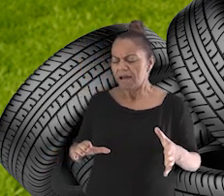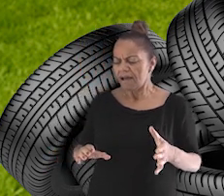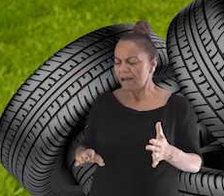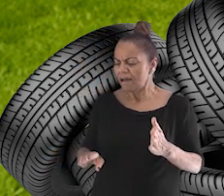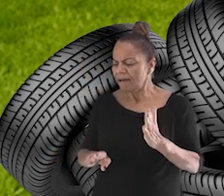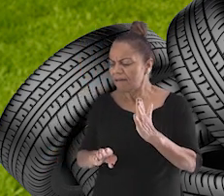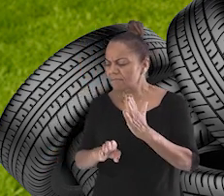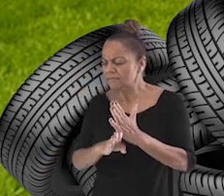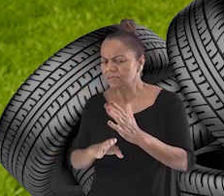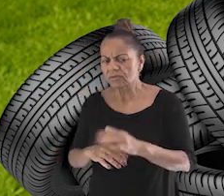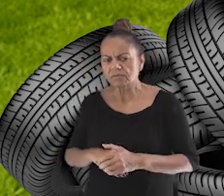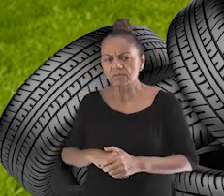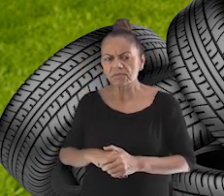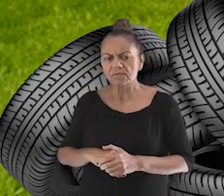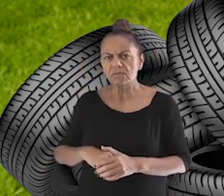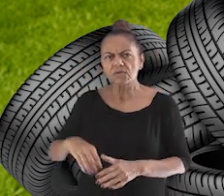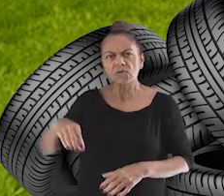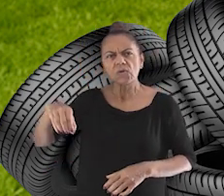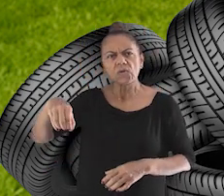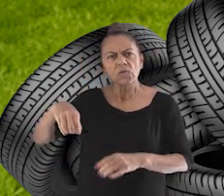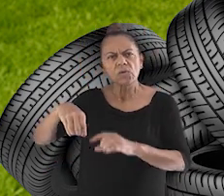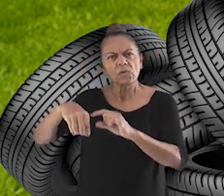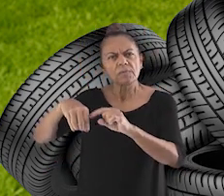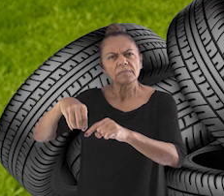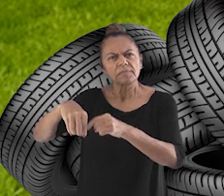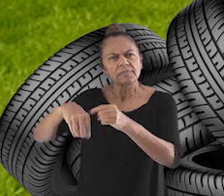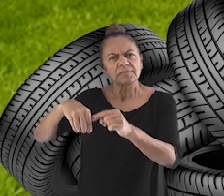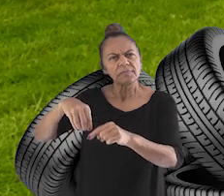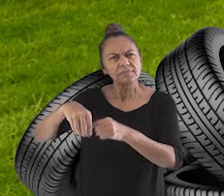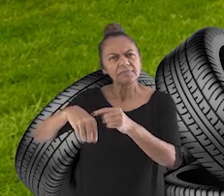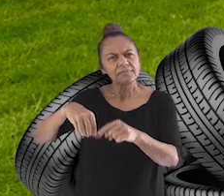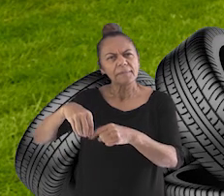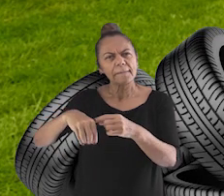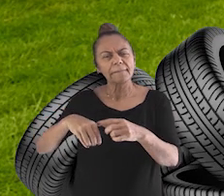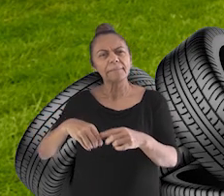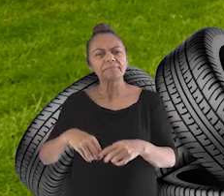O que é isso aqui? É um pneu?